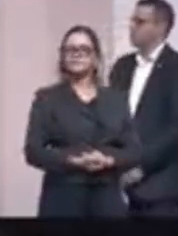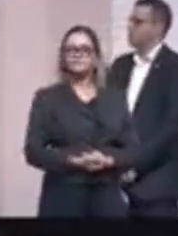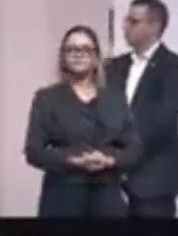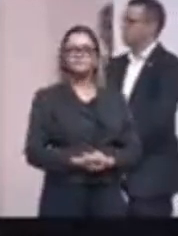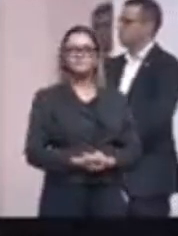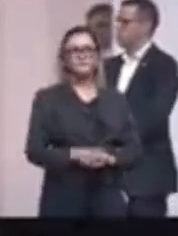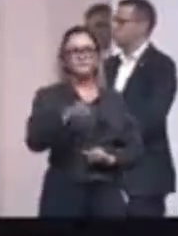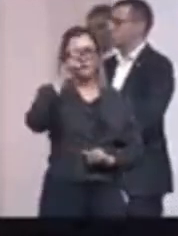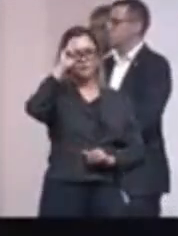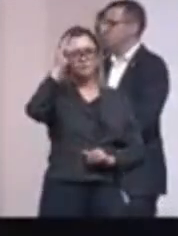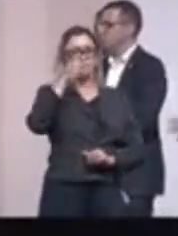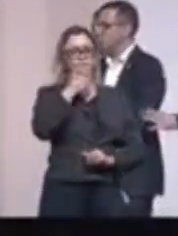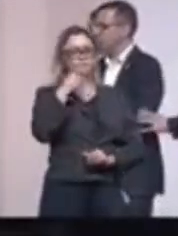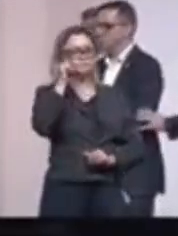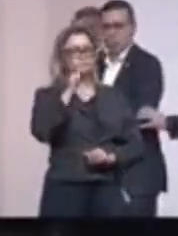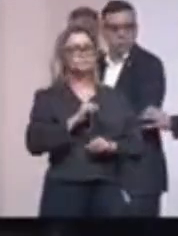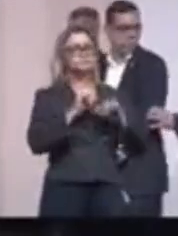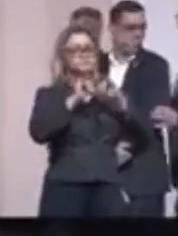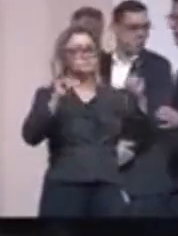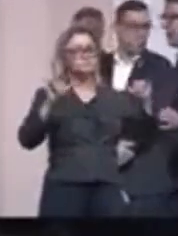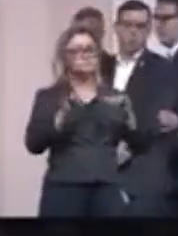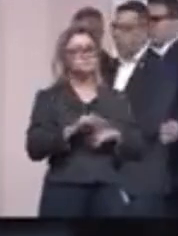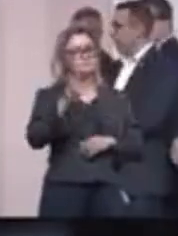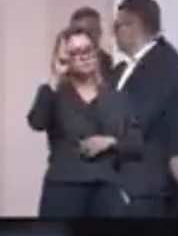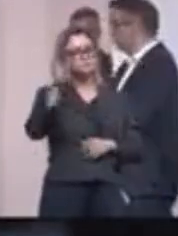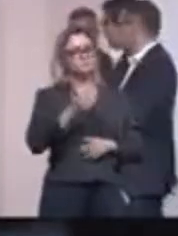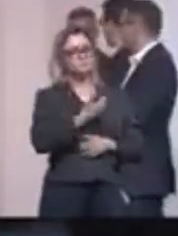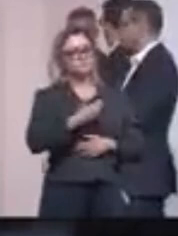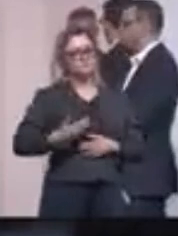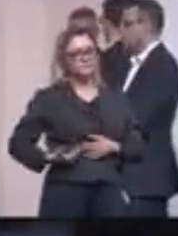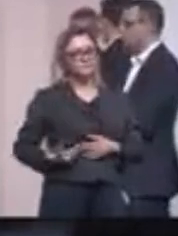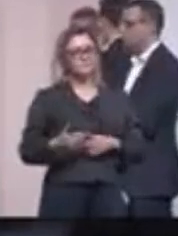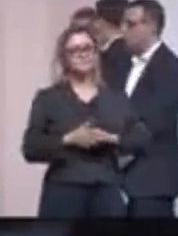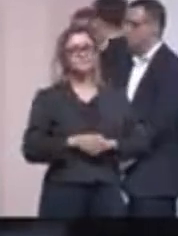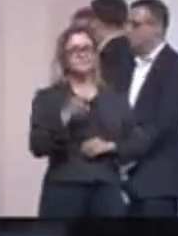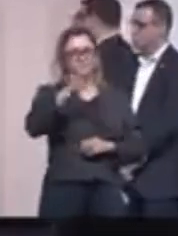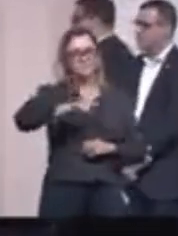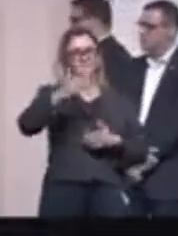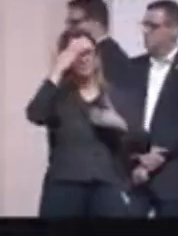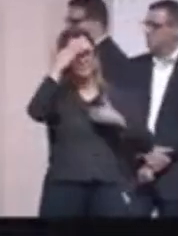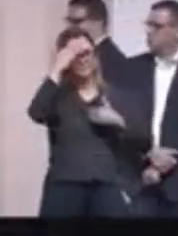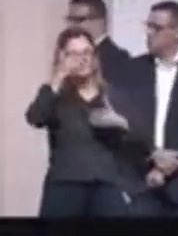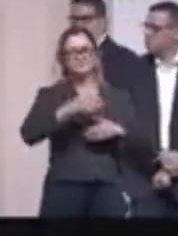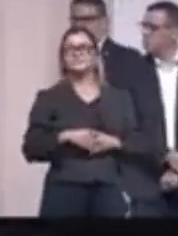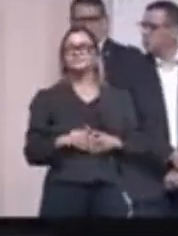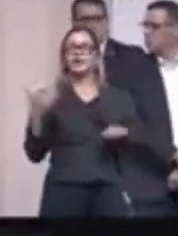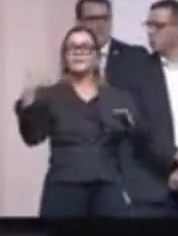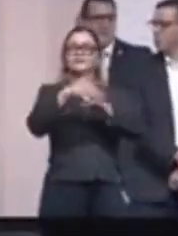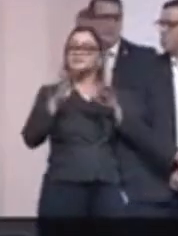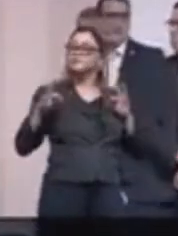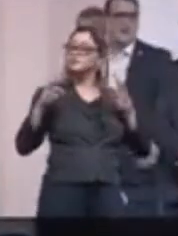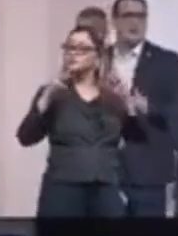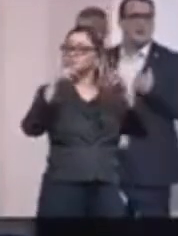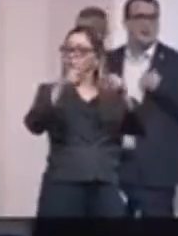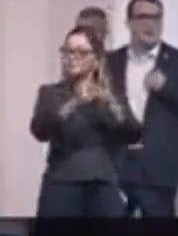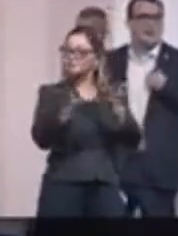Senhoras e senhores, após o pronunciamento do seu governador, novamente agradecemos a presença de todos,